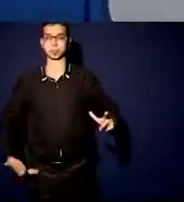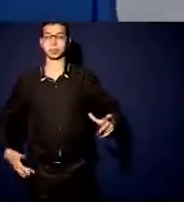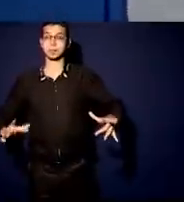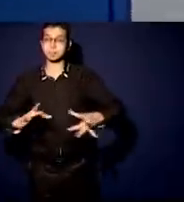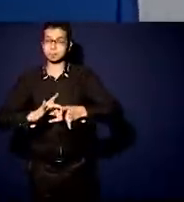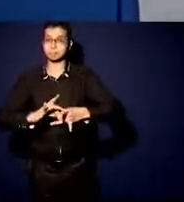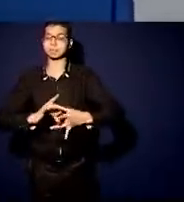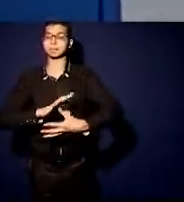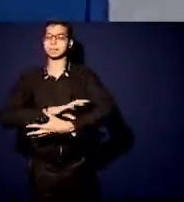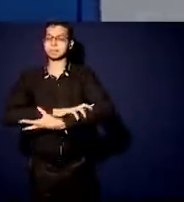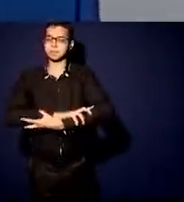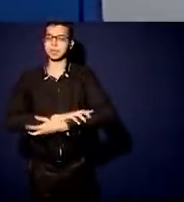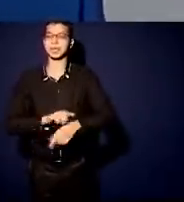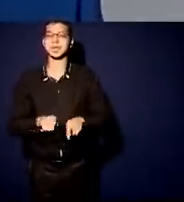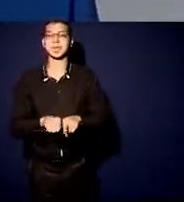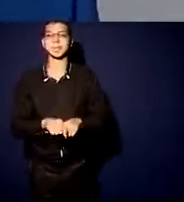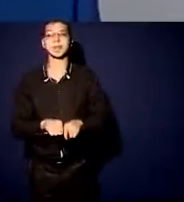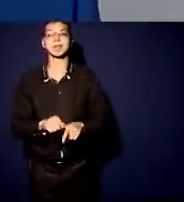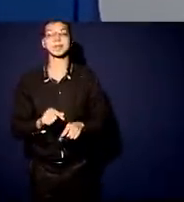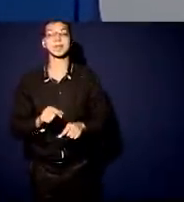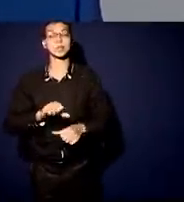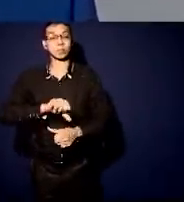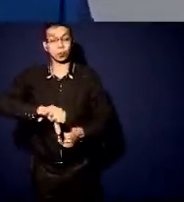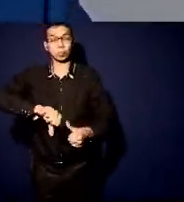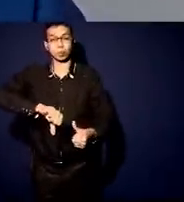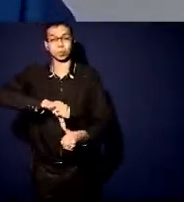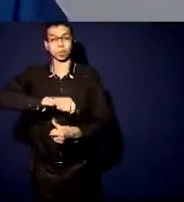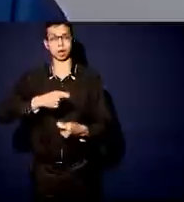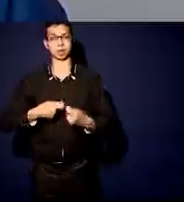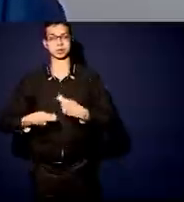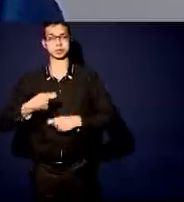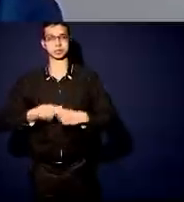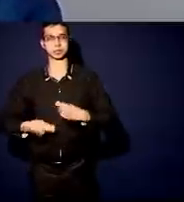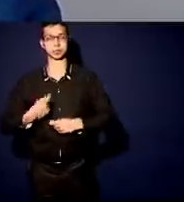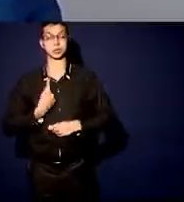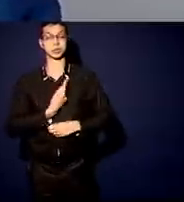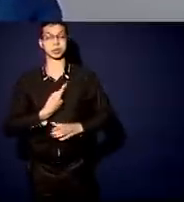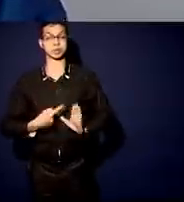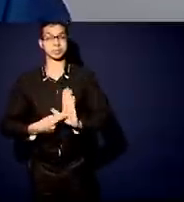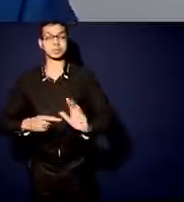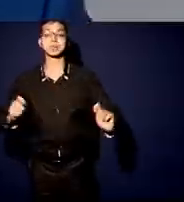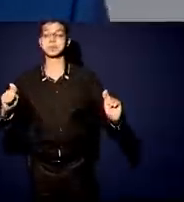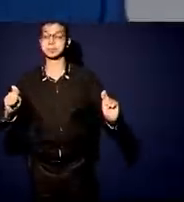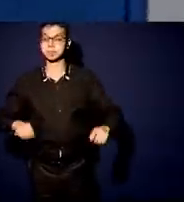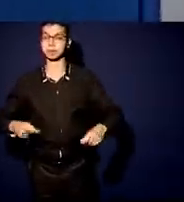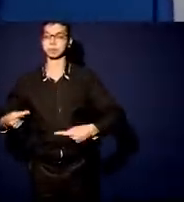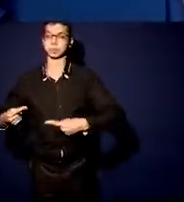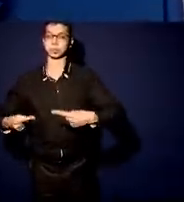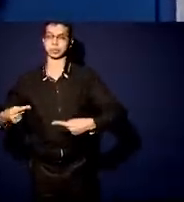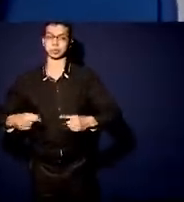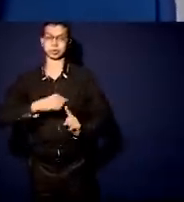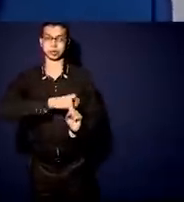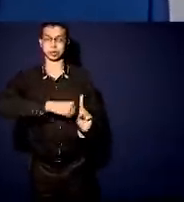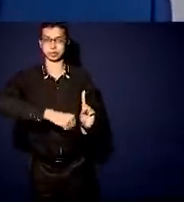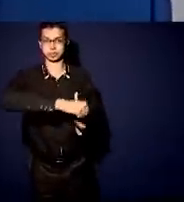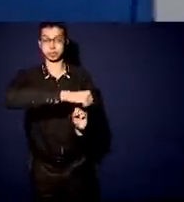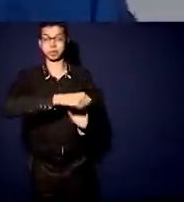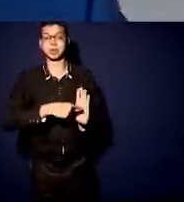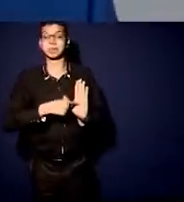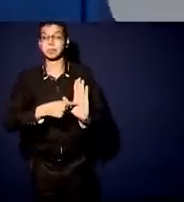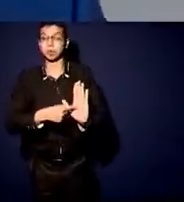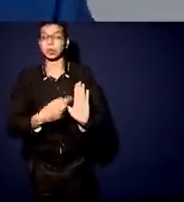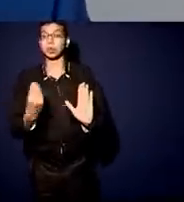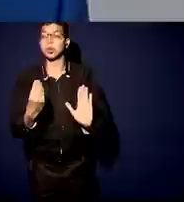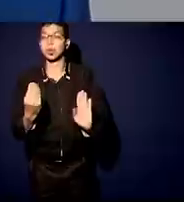enxugamento, reforma administrativa, para a gente mostrar que é possível fazer a política social mostrando de onde vai vir o recurso.